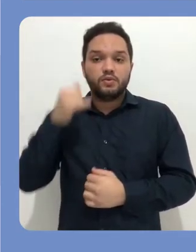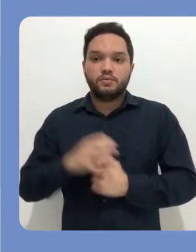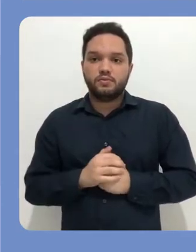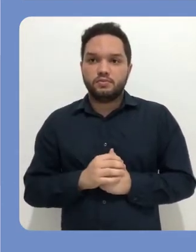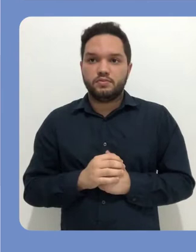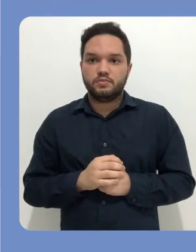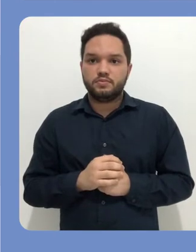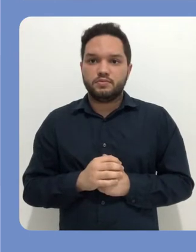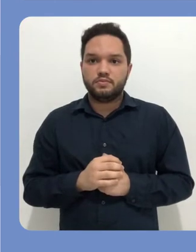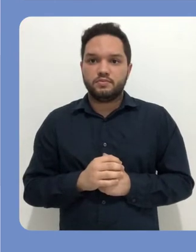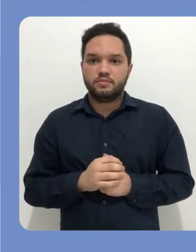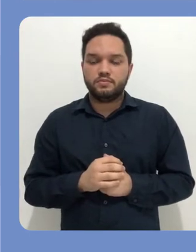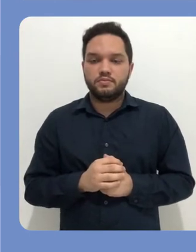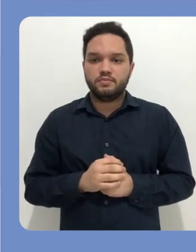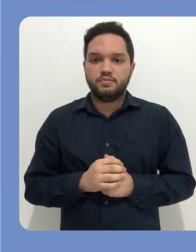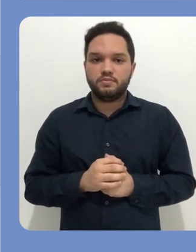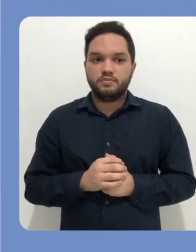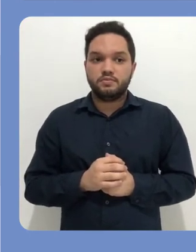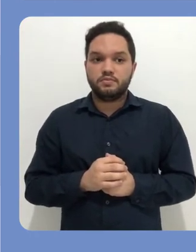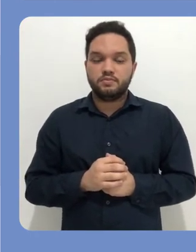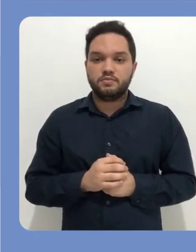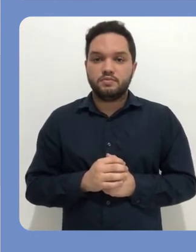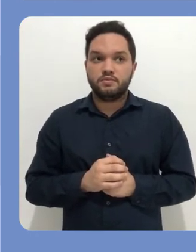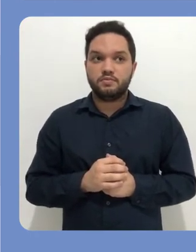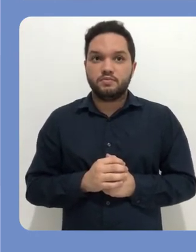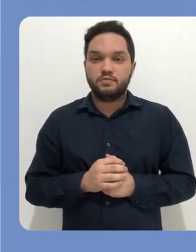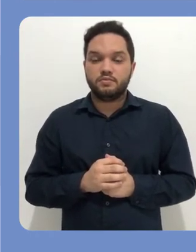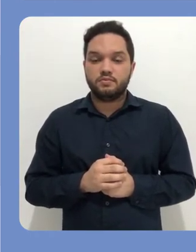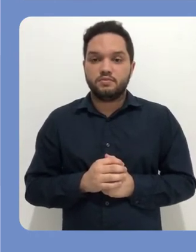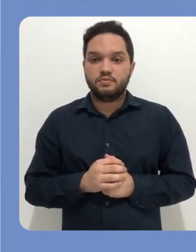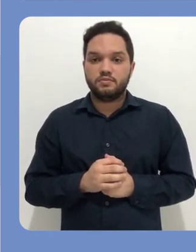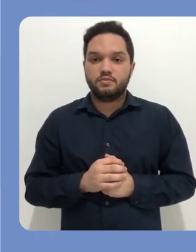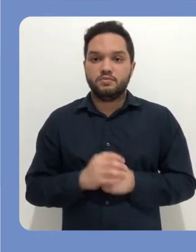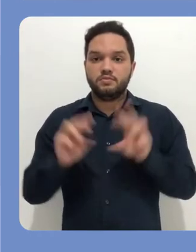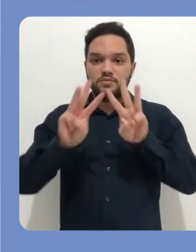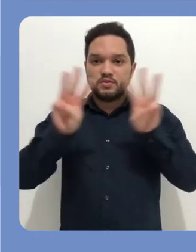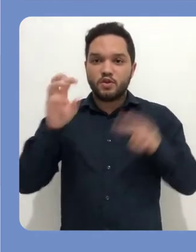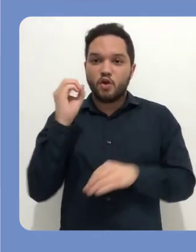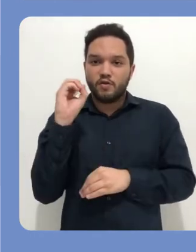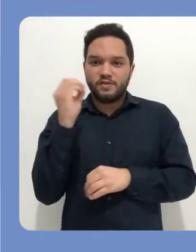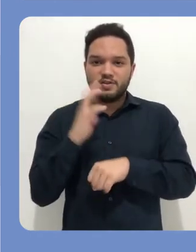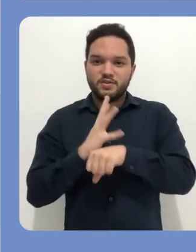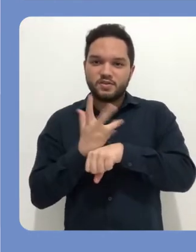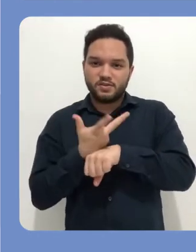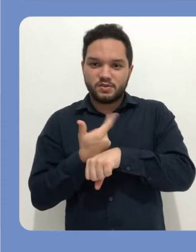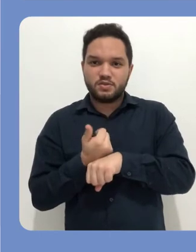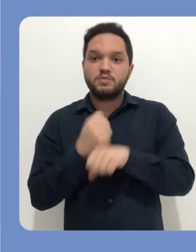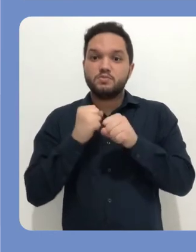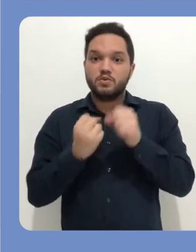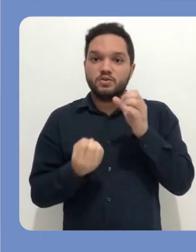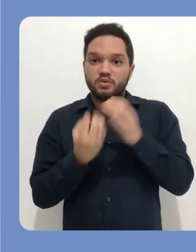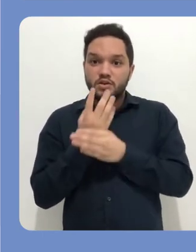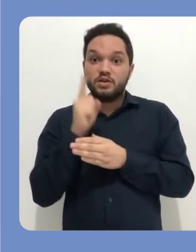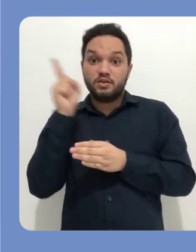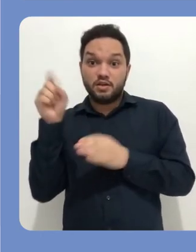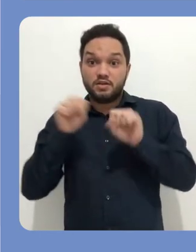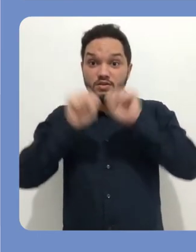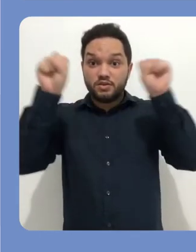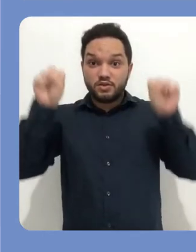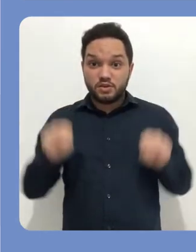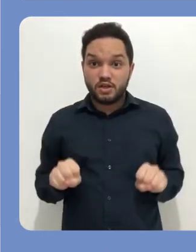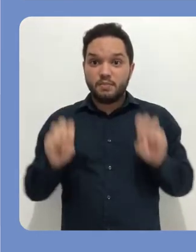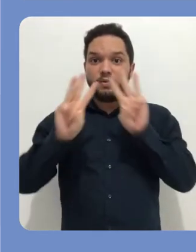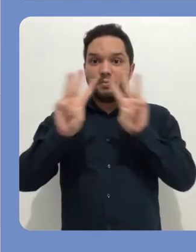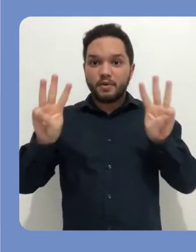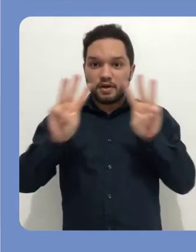A página oficial